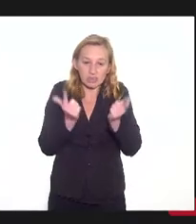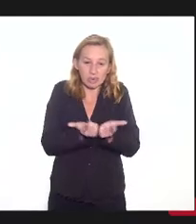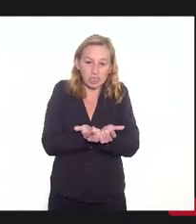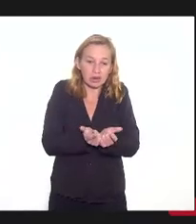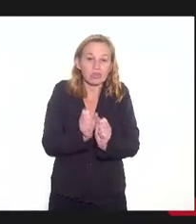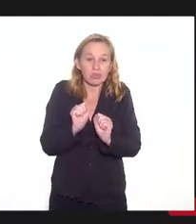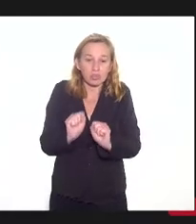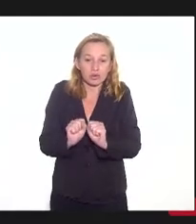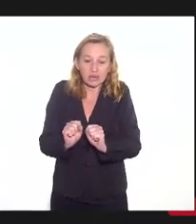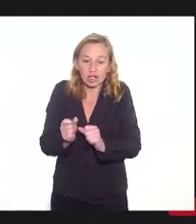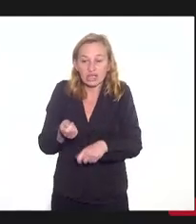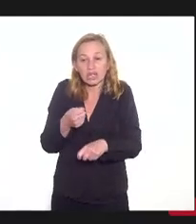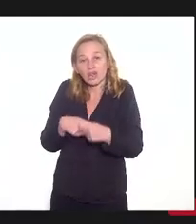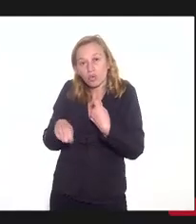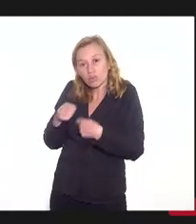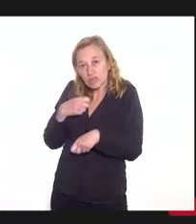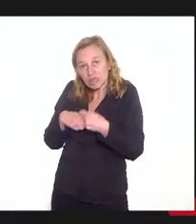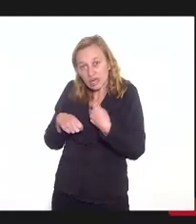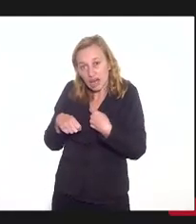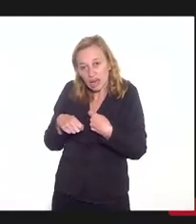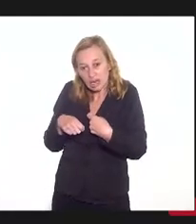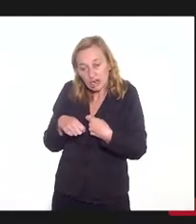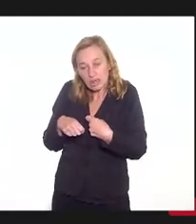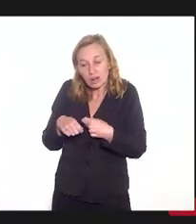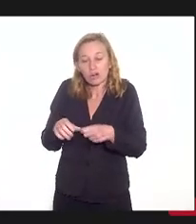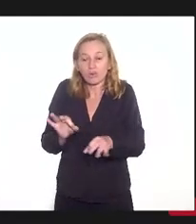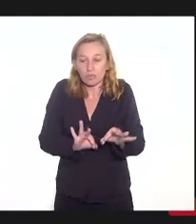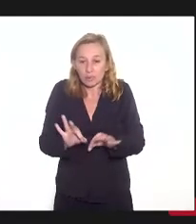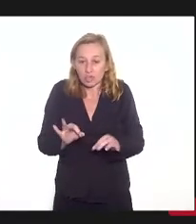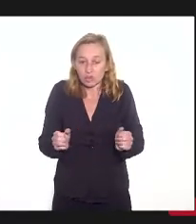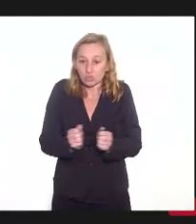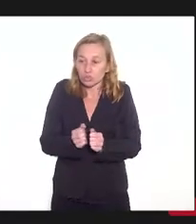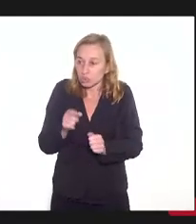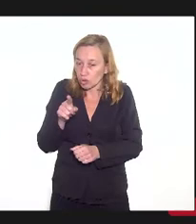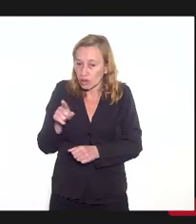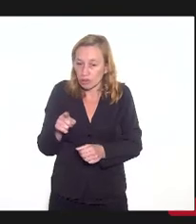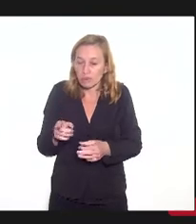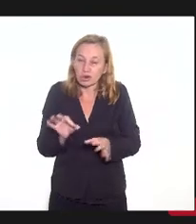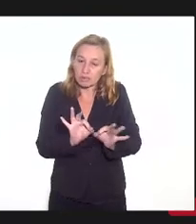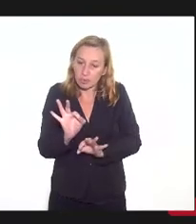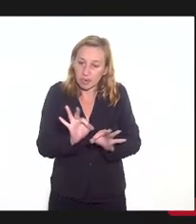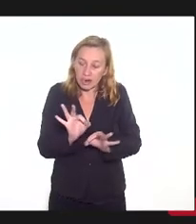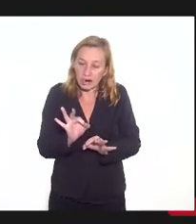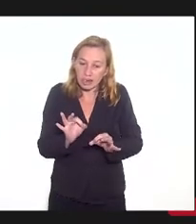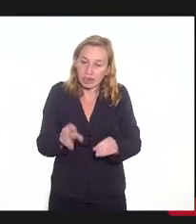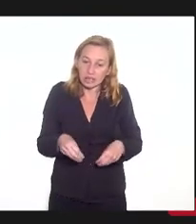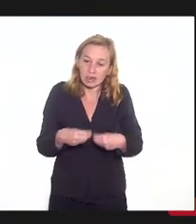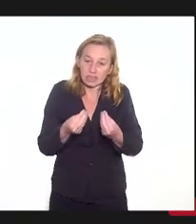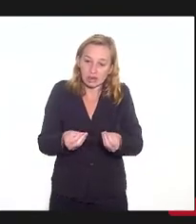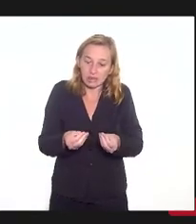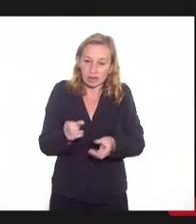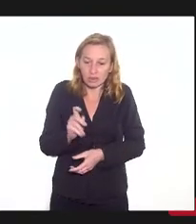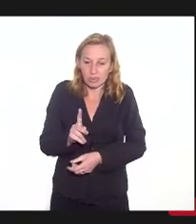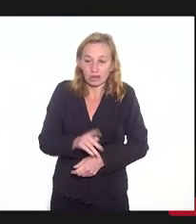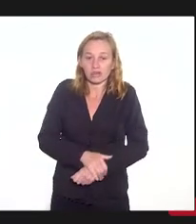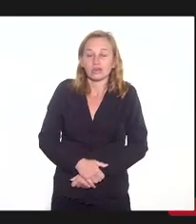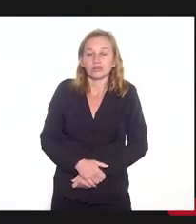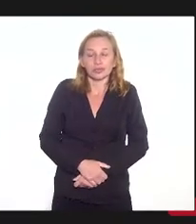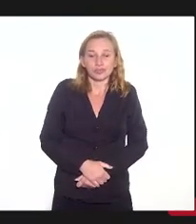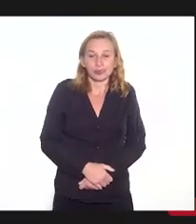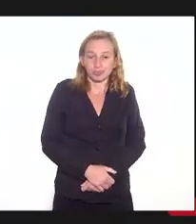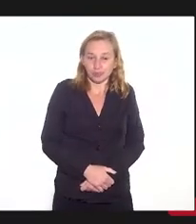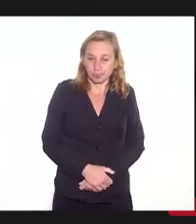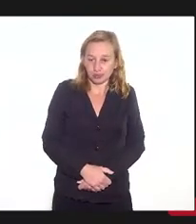negociar o plano com eles, poder elaborar o plano e entregar. É isso. Perfeito.